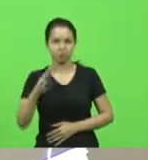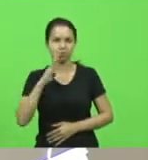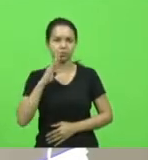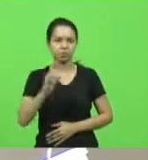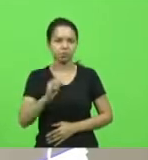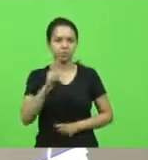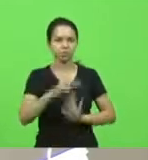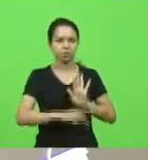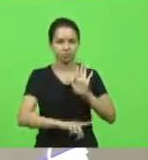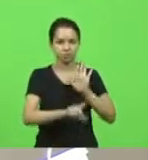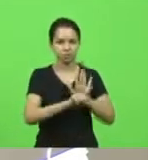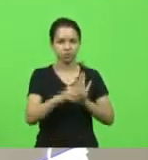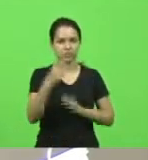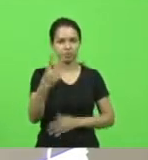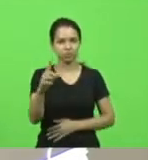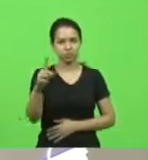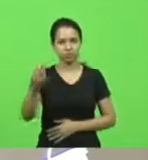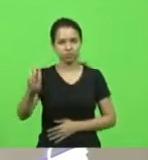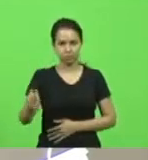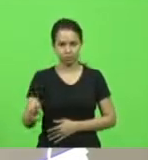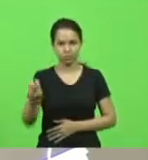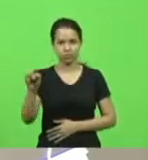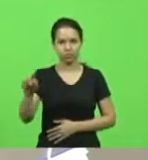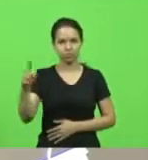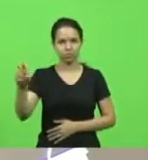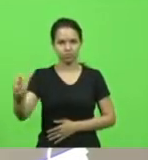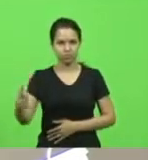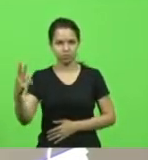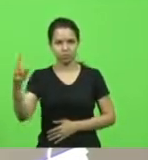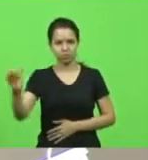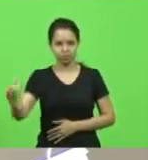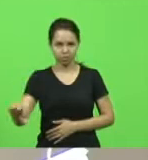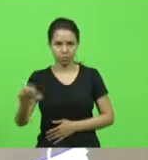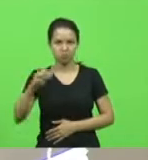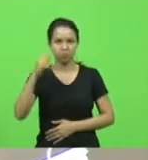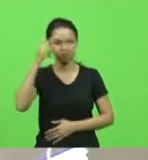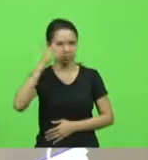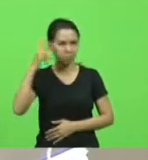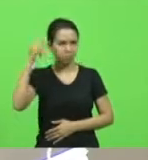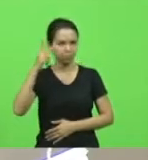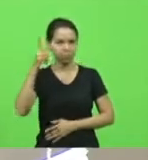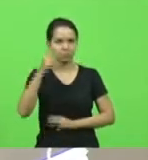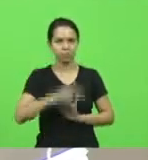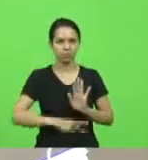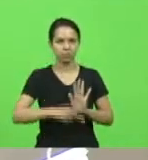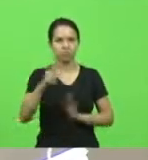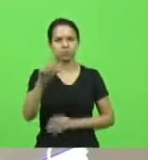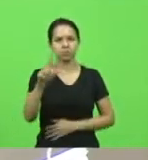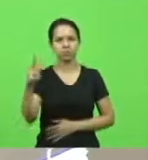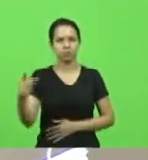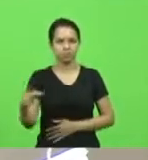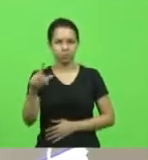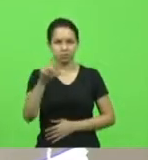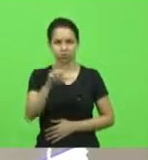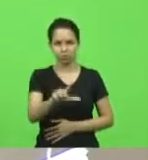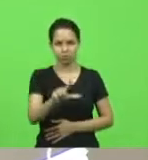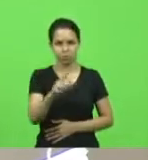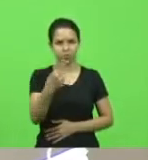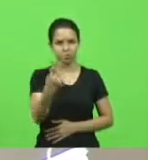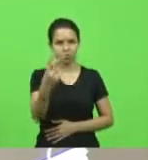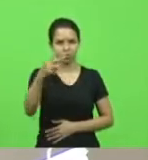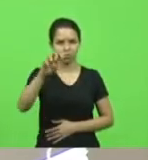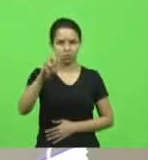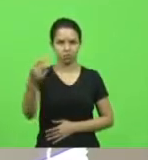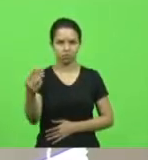Projeto de lei 215.3.2019, autor deputada Paulinha. Projeto de lei PL 253.9